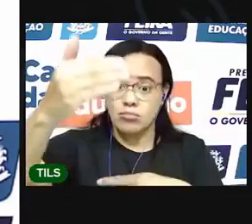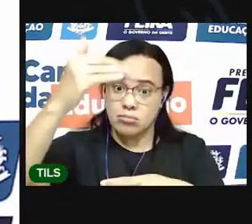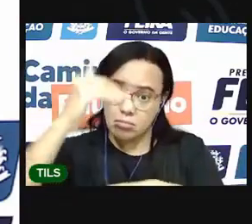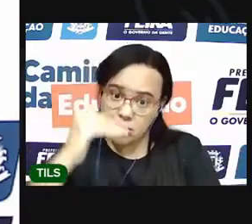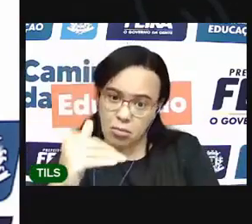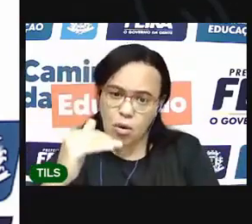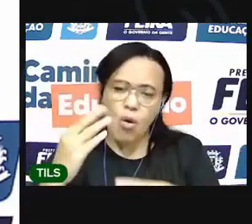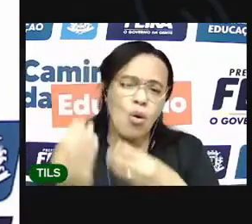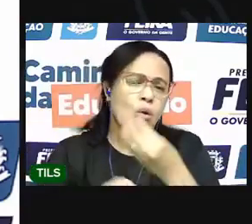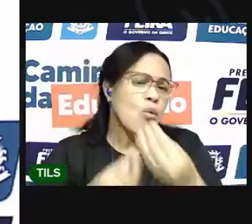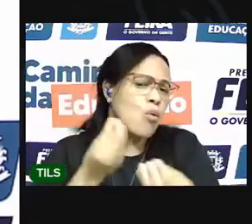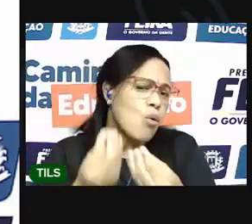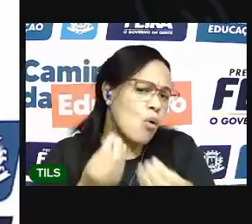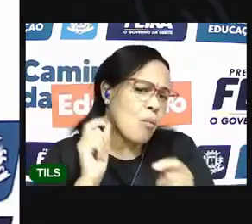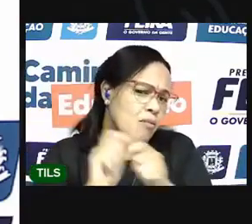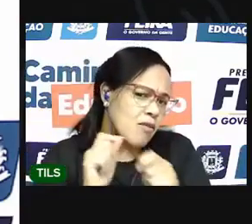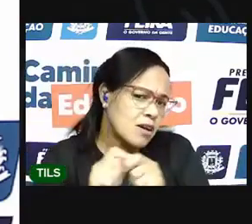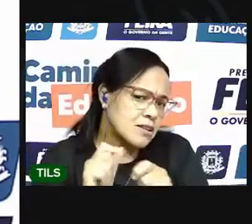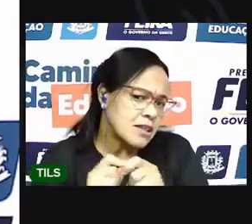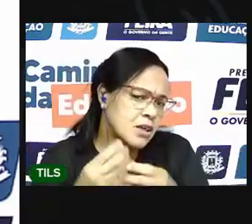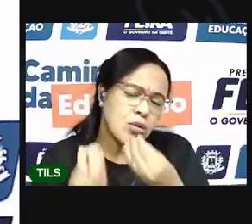a passo de tudo que vai ser feito.